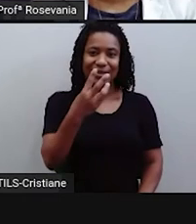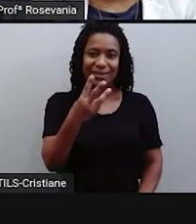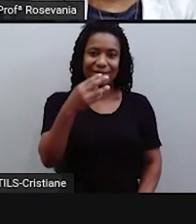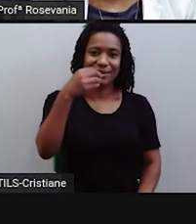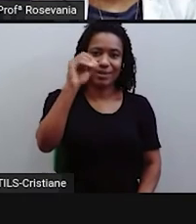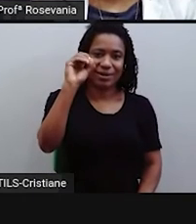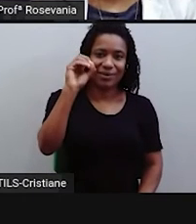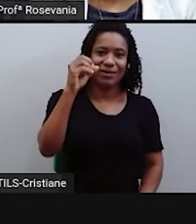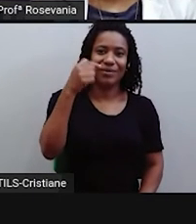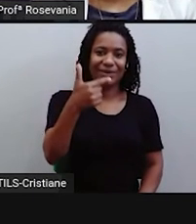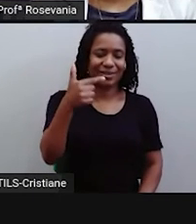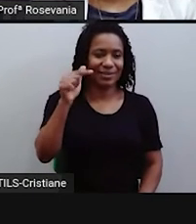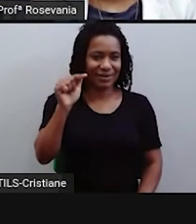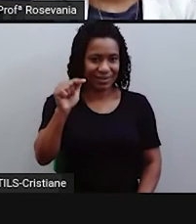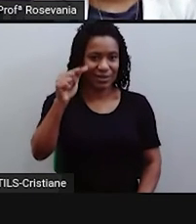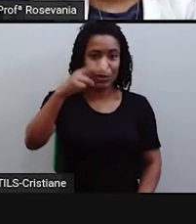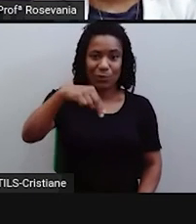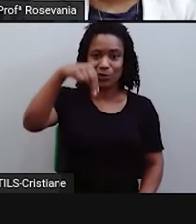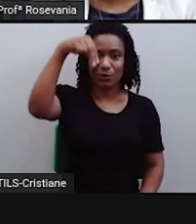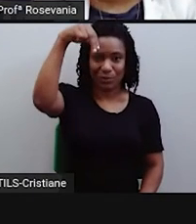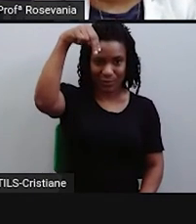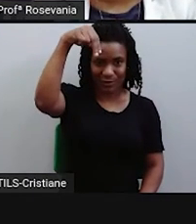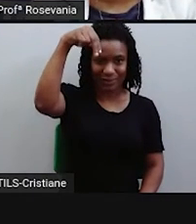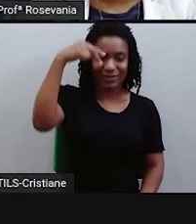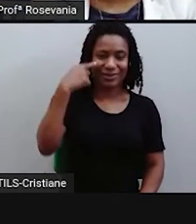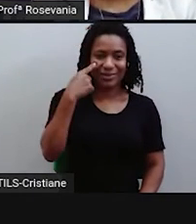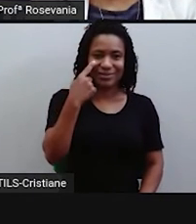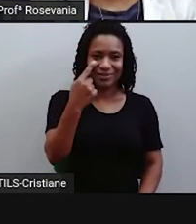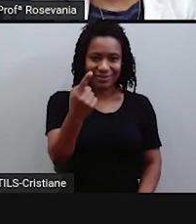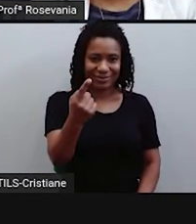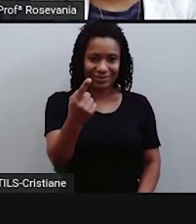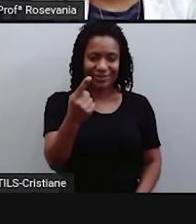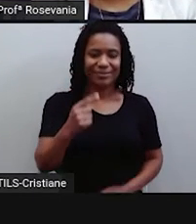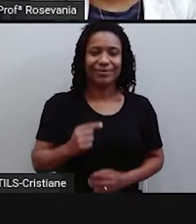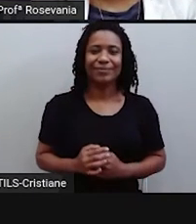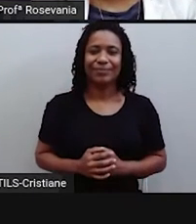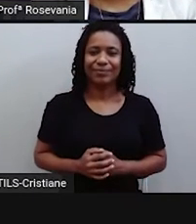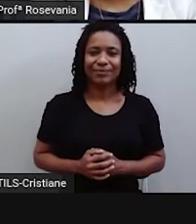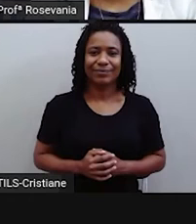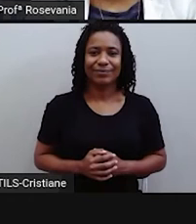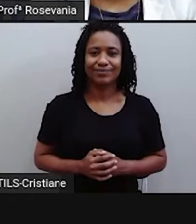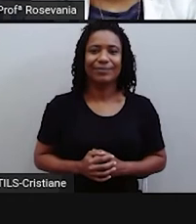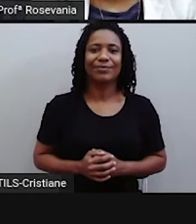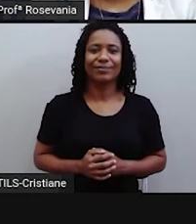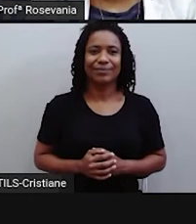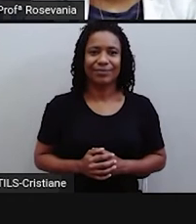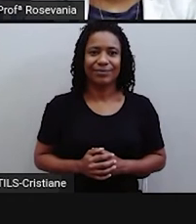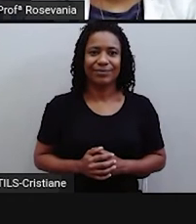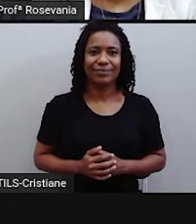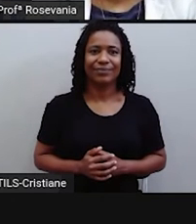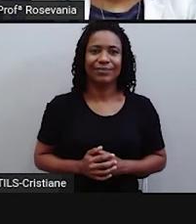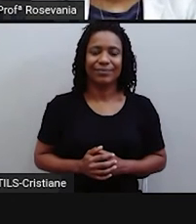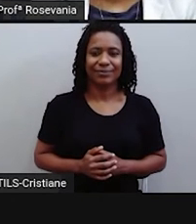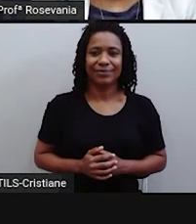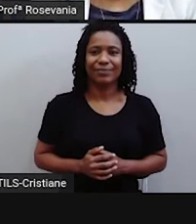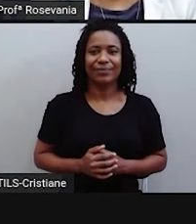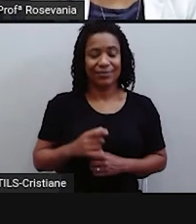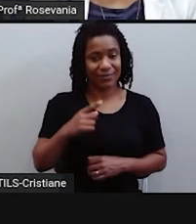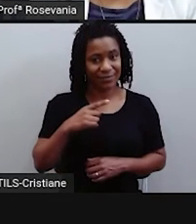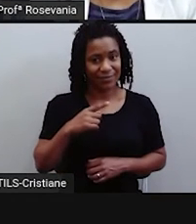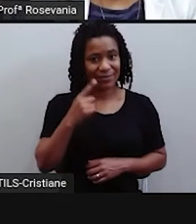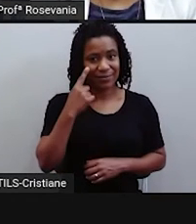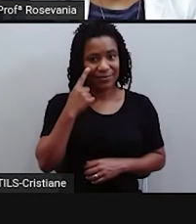norte, né, aqui não colocou porque já tá mostrando o desenhozinho, mas aqui no caso, né, teria um Nzinho na frente